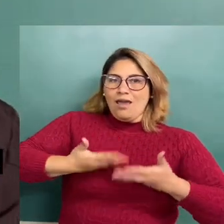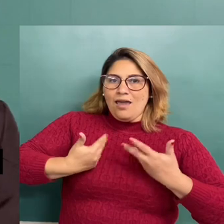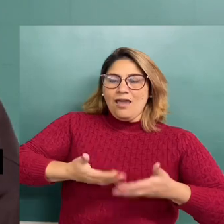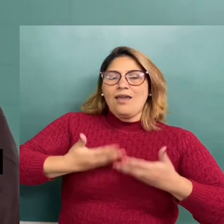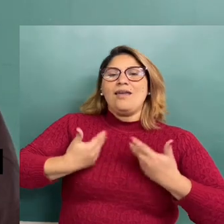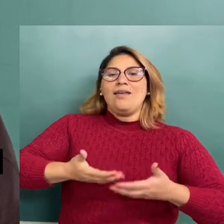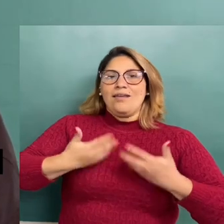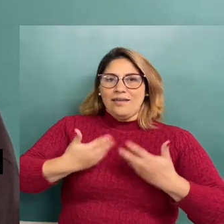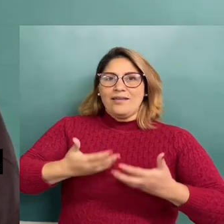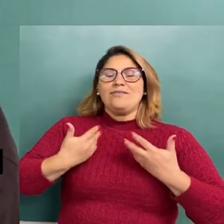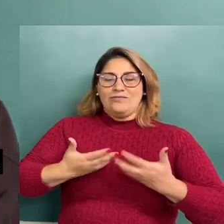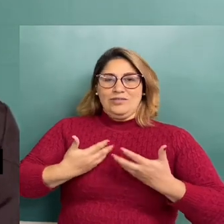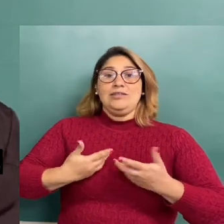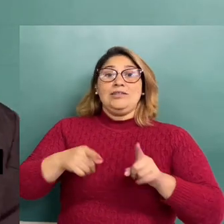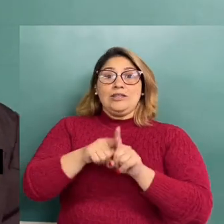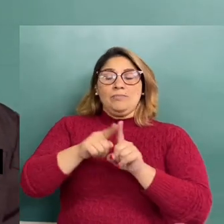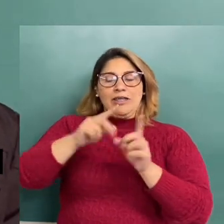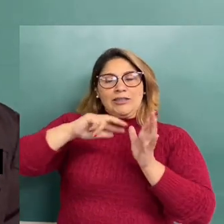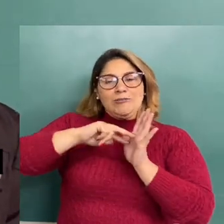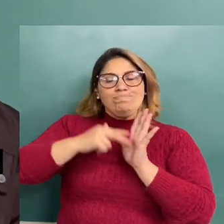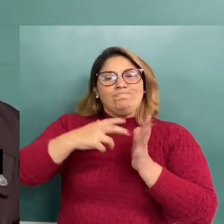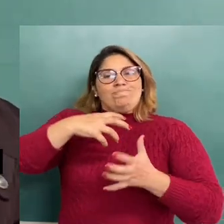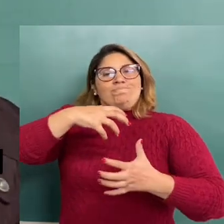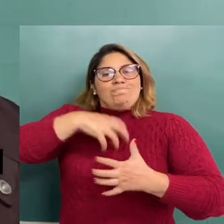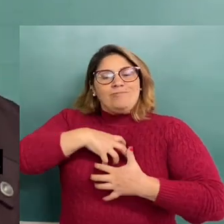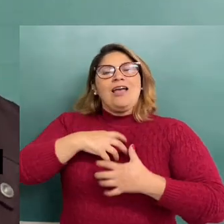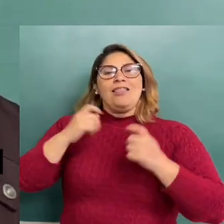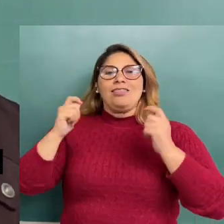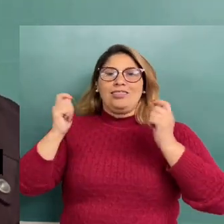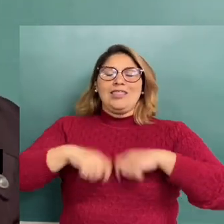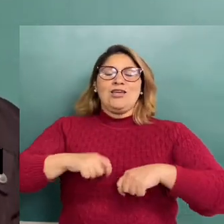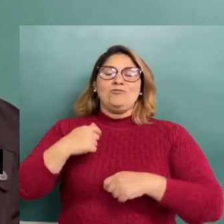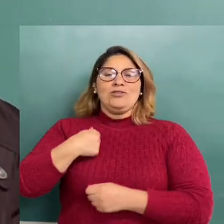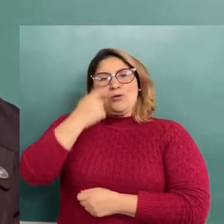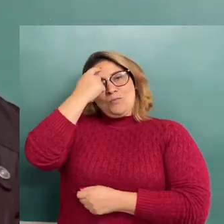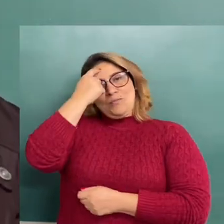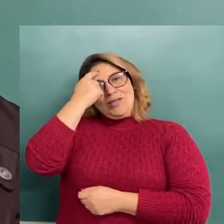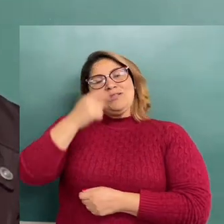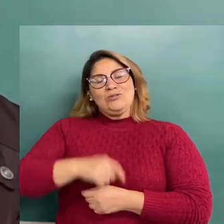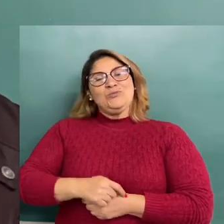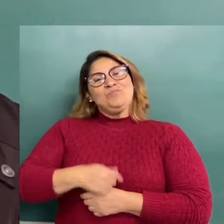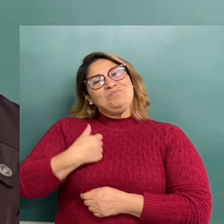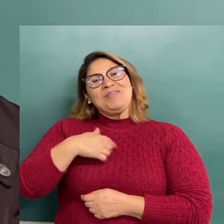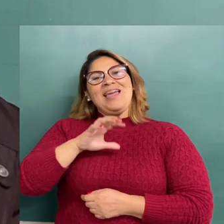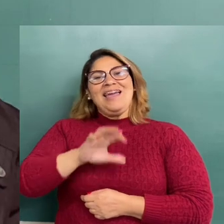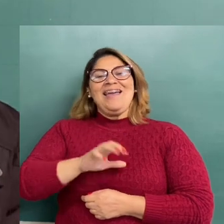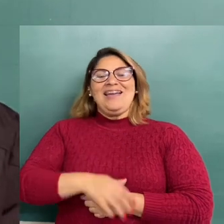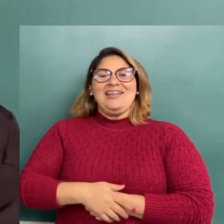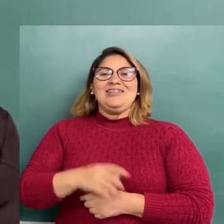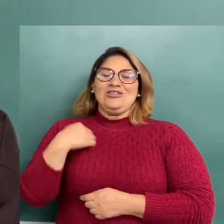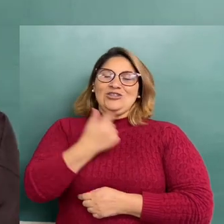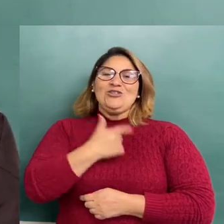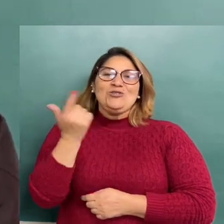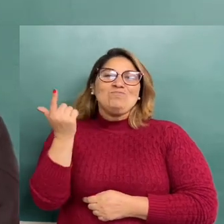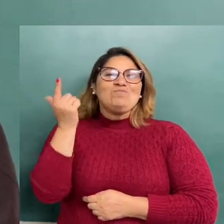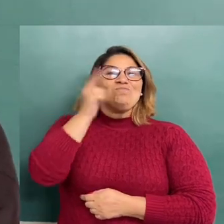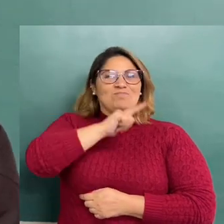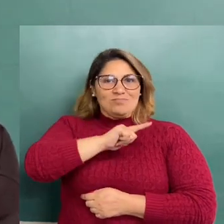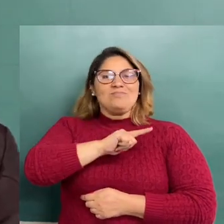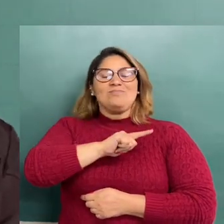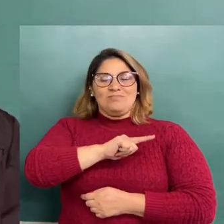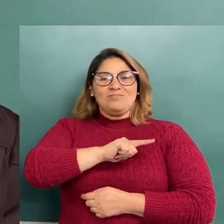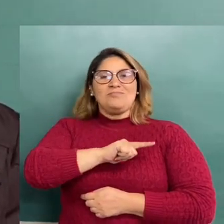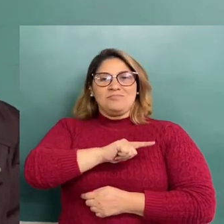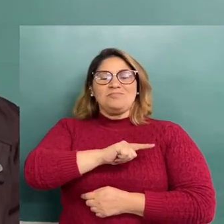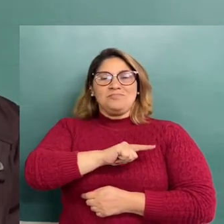mais leve, né? E significativa para eles. Eu acho que foi isso. acho que a gente